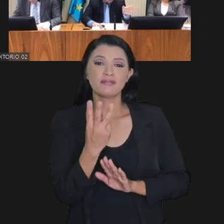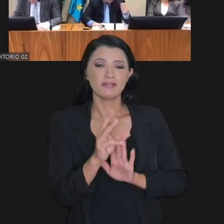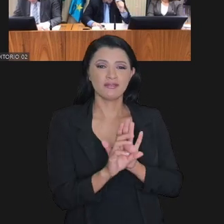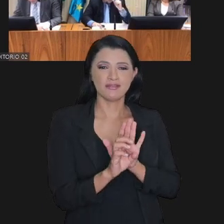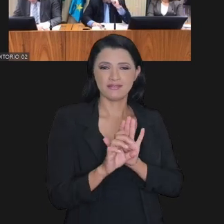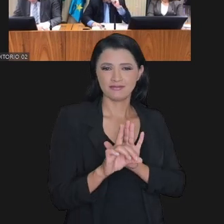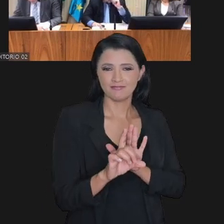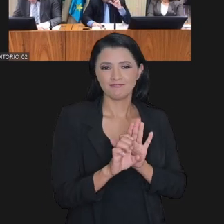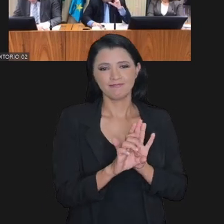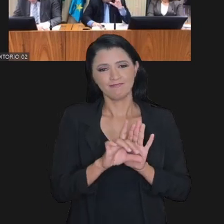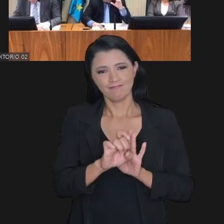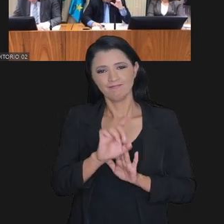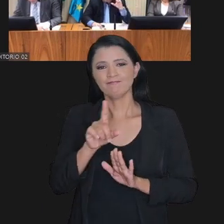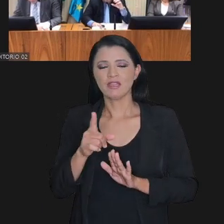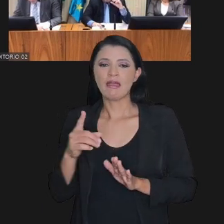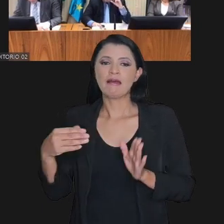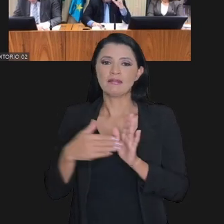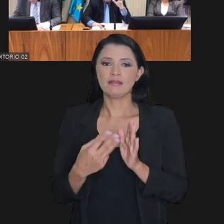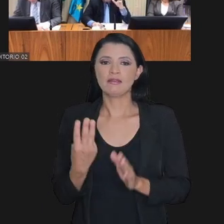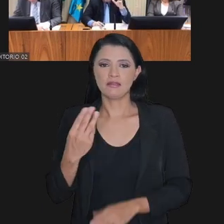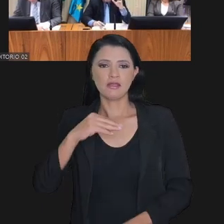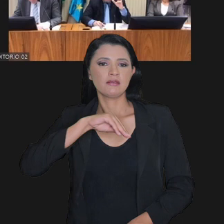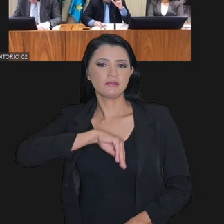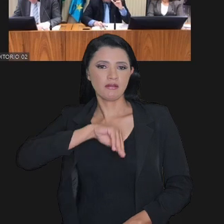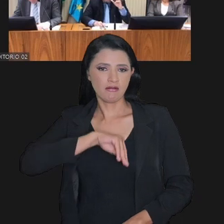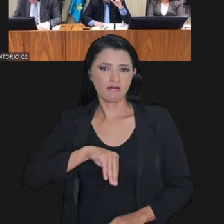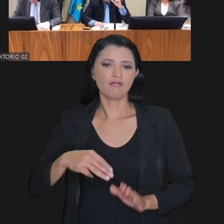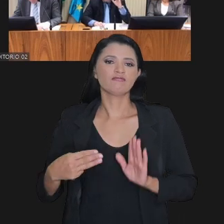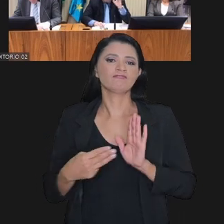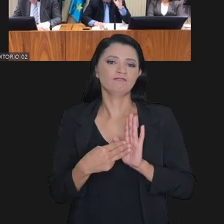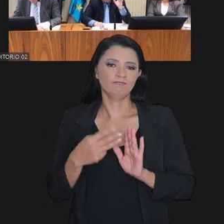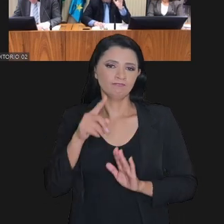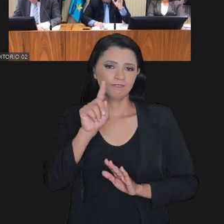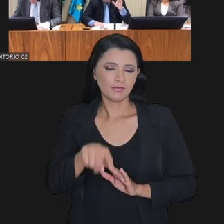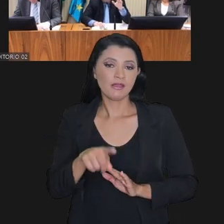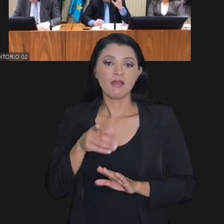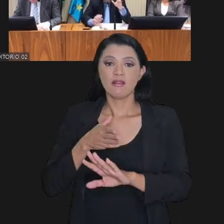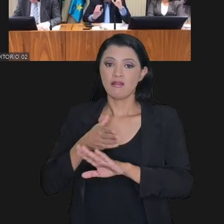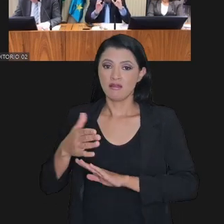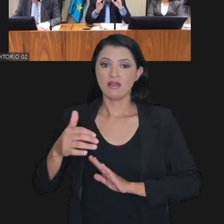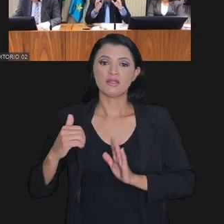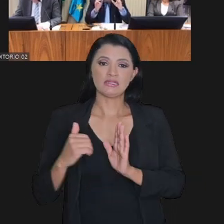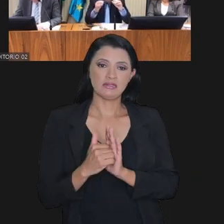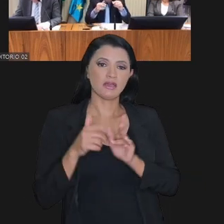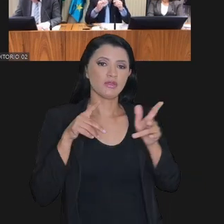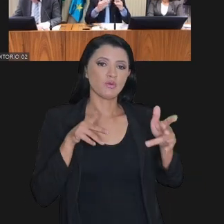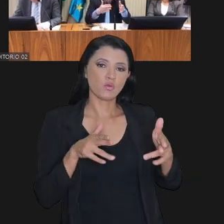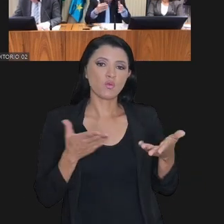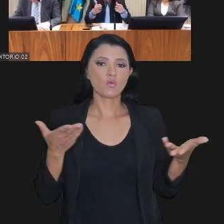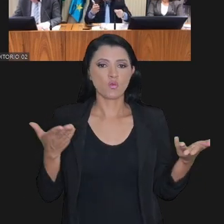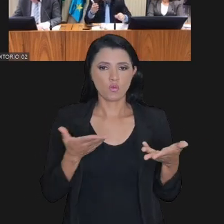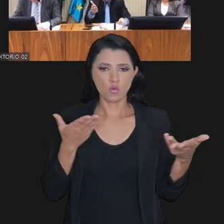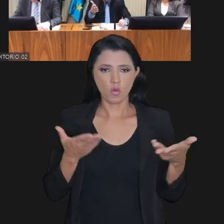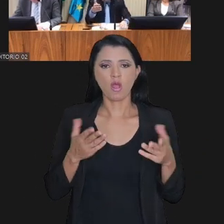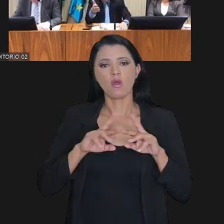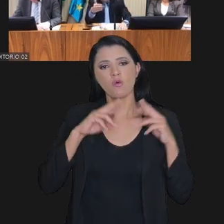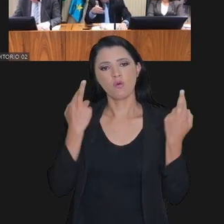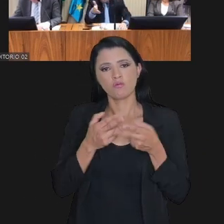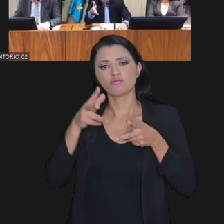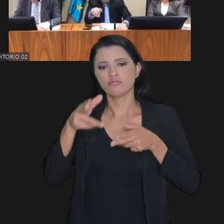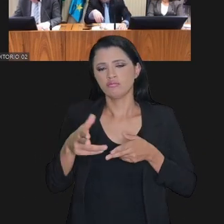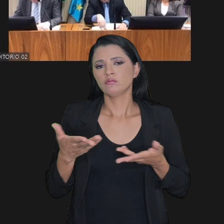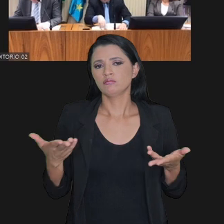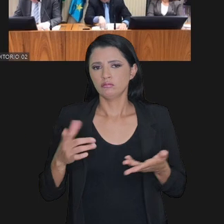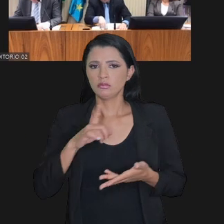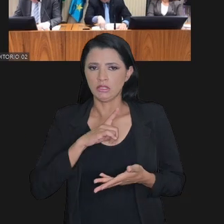editais, até 60 salários mínimos. O problema a ser solucionado era bem semelhante ao que nós temos